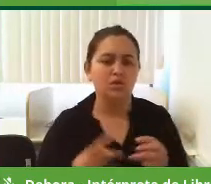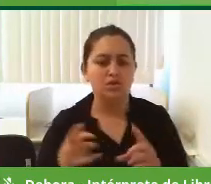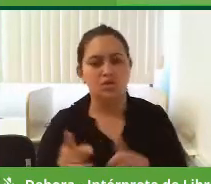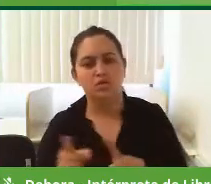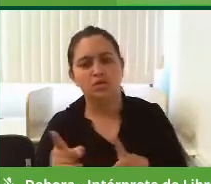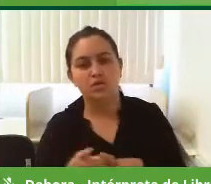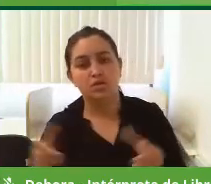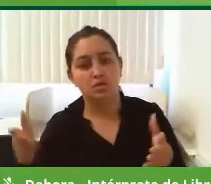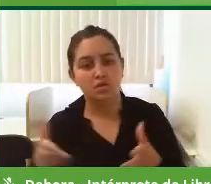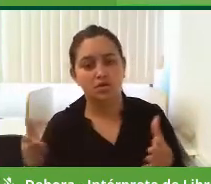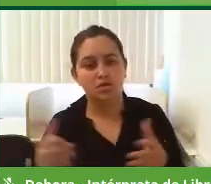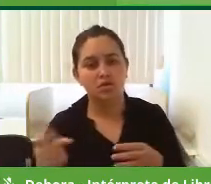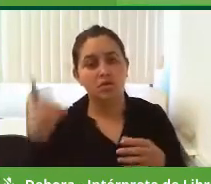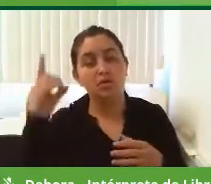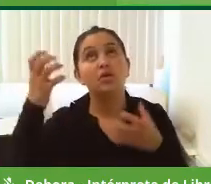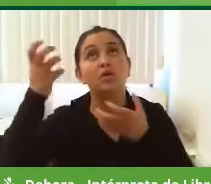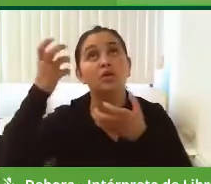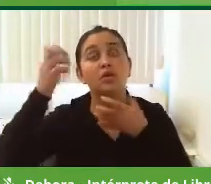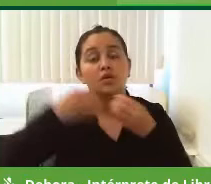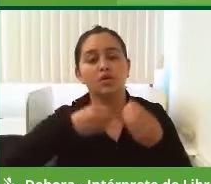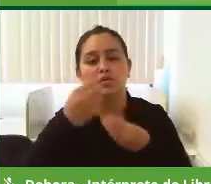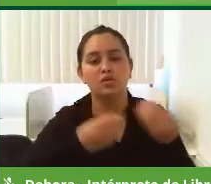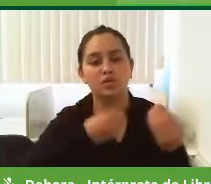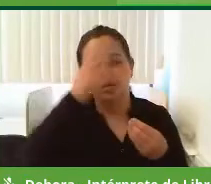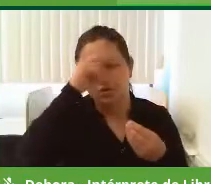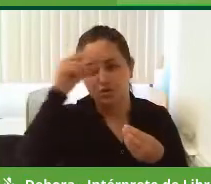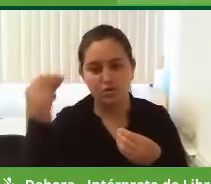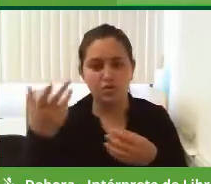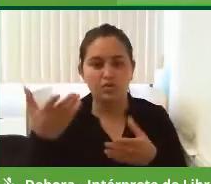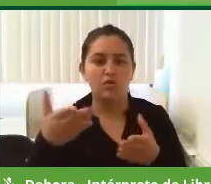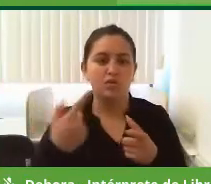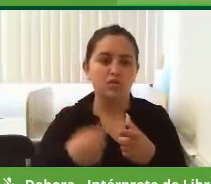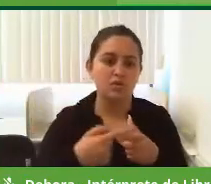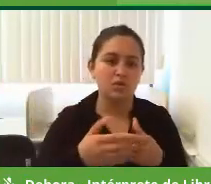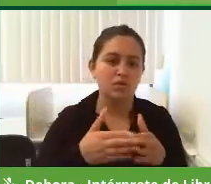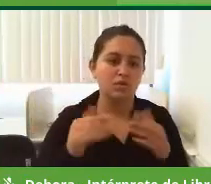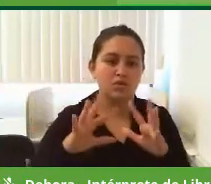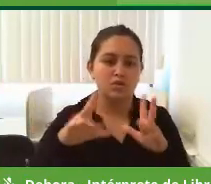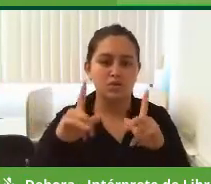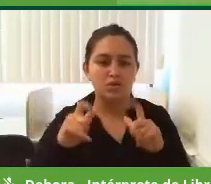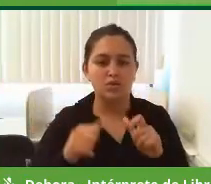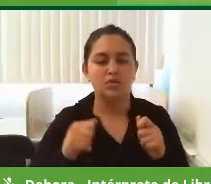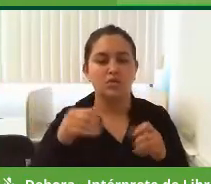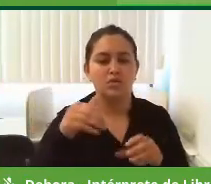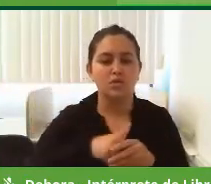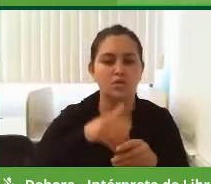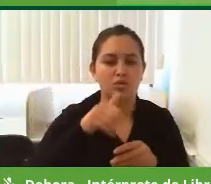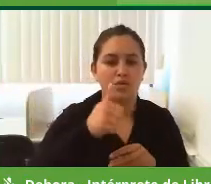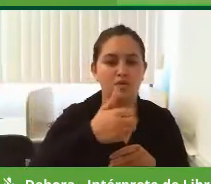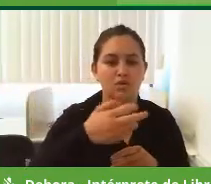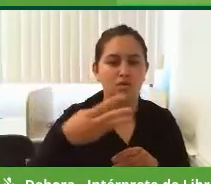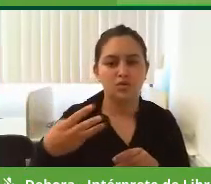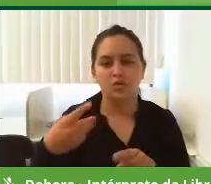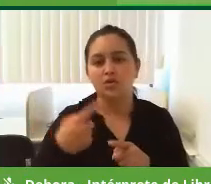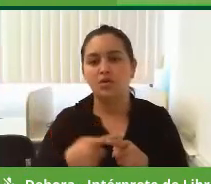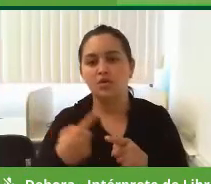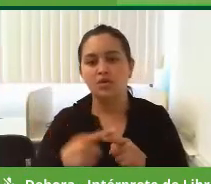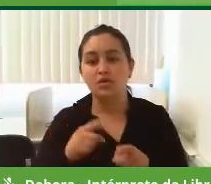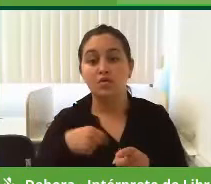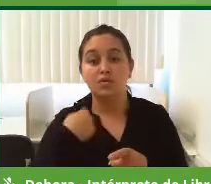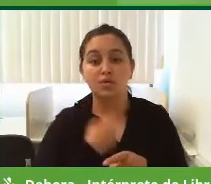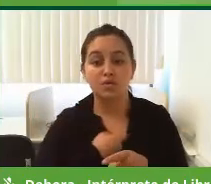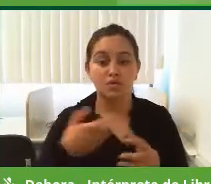e agora, se Deus quiser, como prefeito, por isso, eu quero que pedi a todos vocês que votem no 13, porque nós queremos fazer